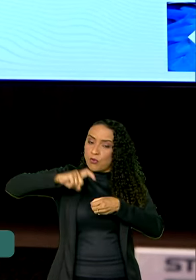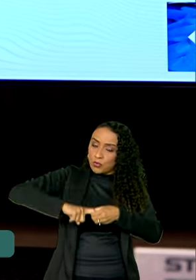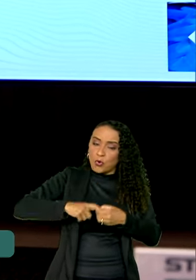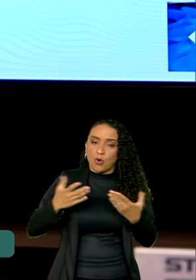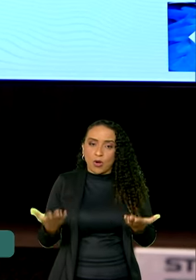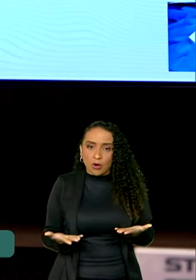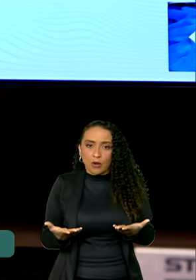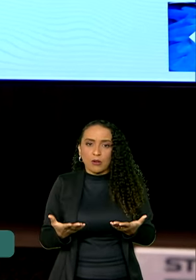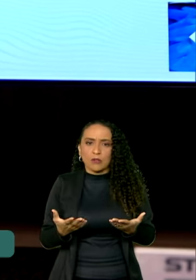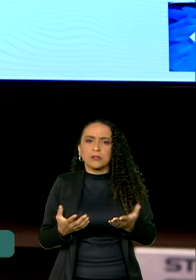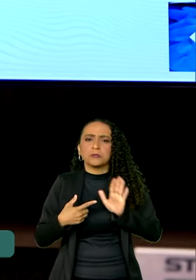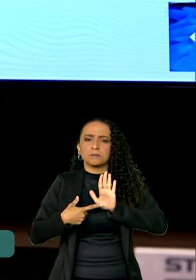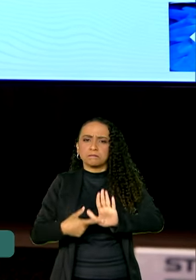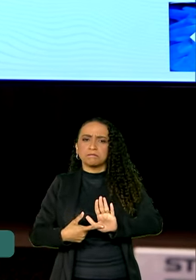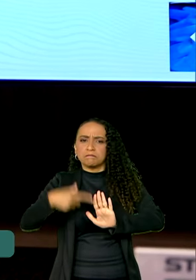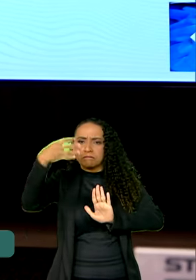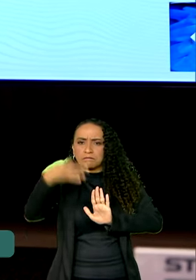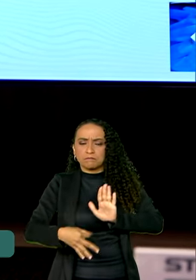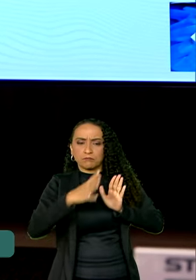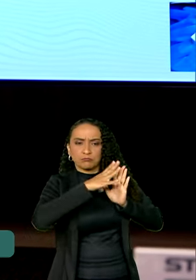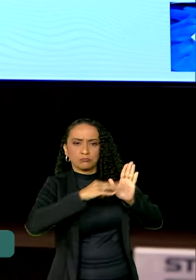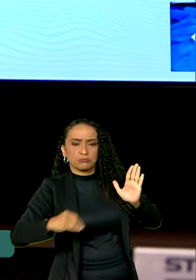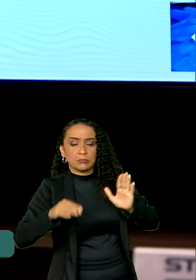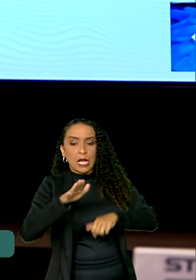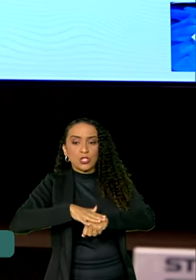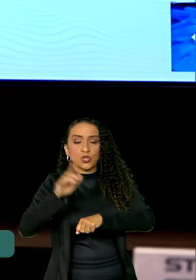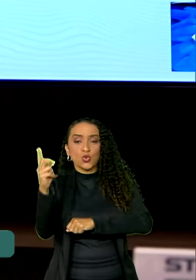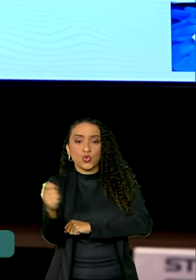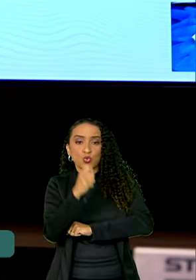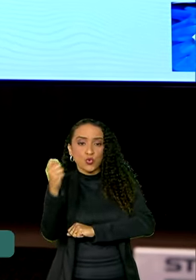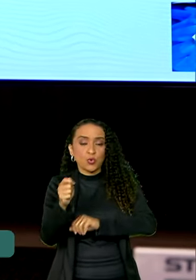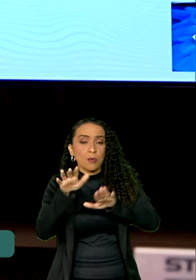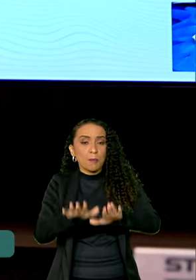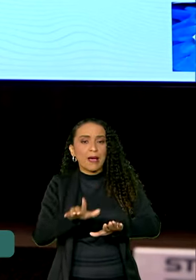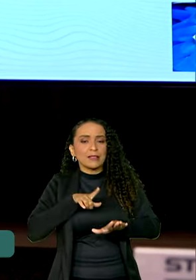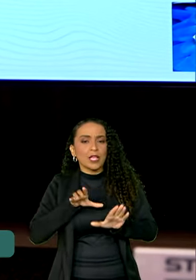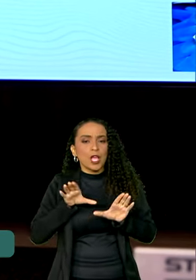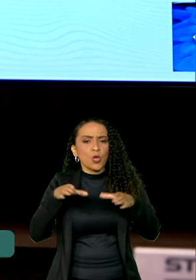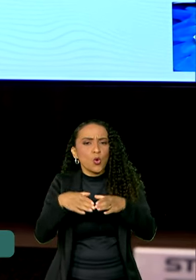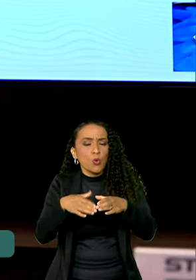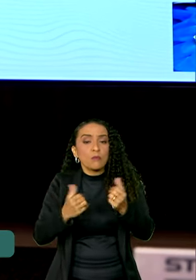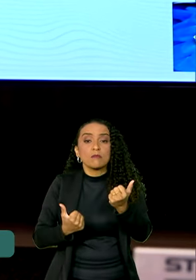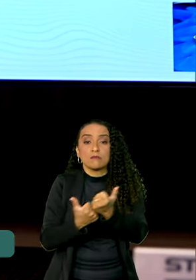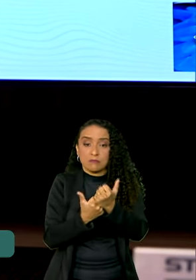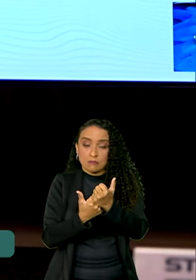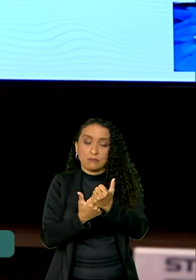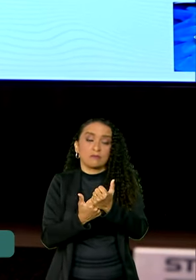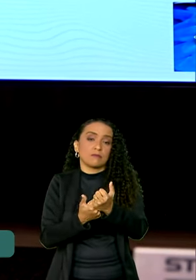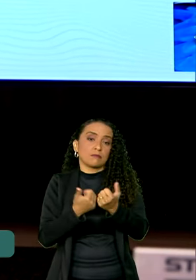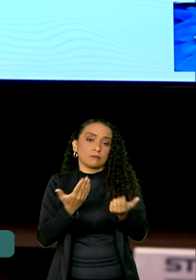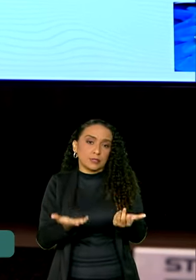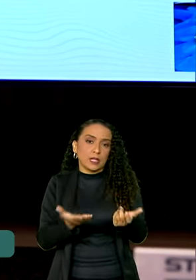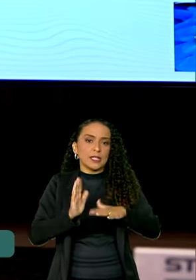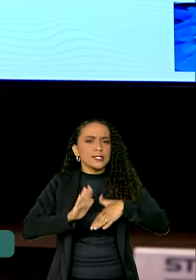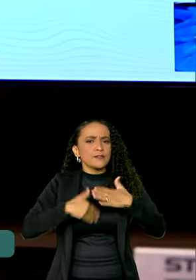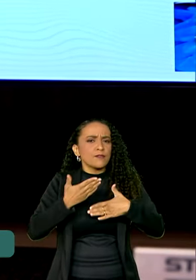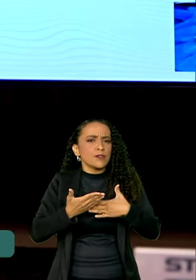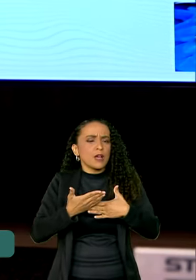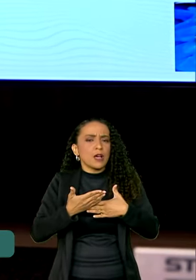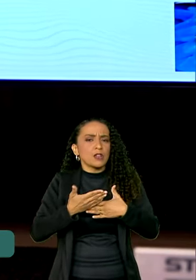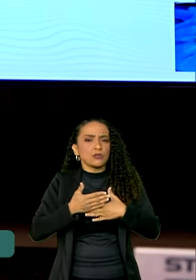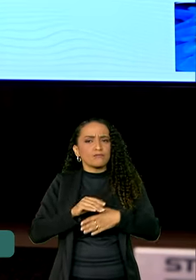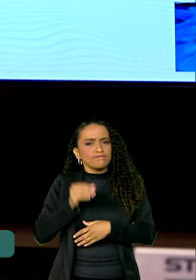ela foi exemplar nas ações no Rio Grande do Sul, mas é uma força sempre auxiliar, que desenvolveu muito